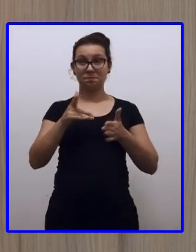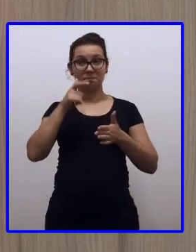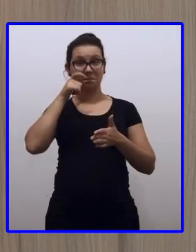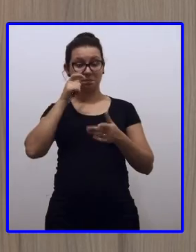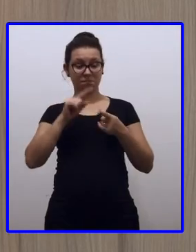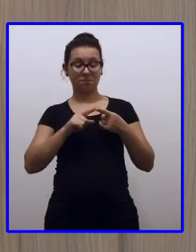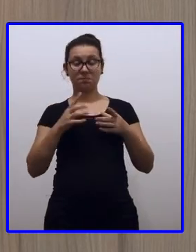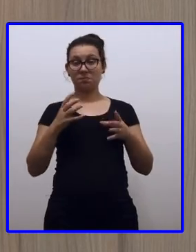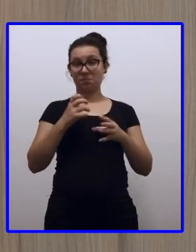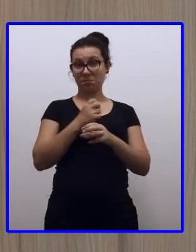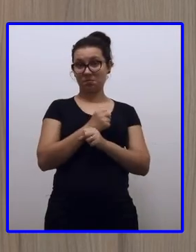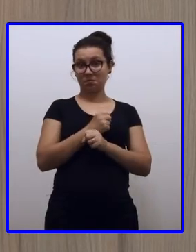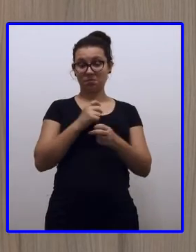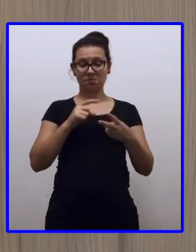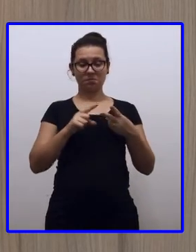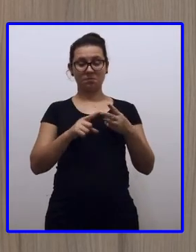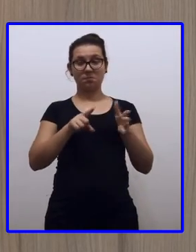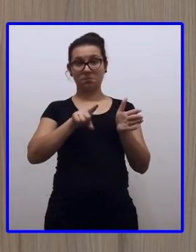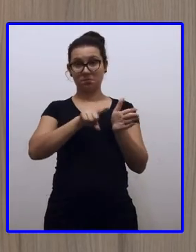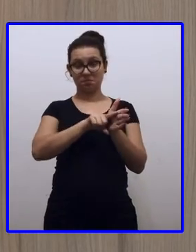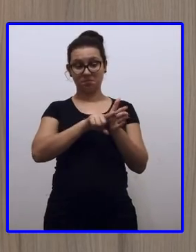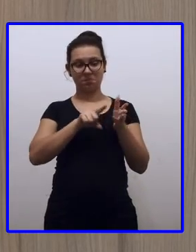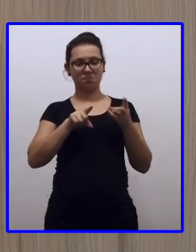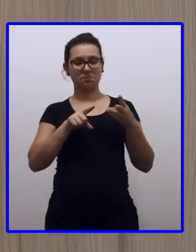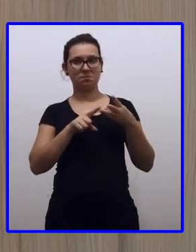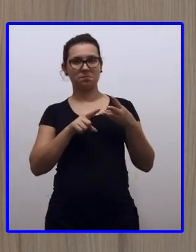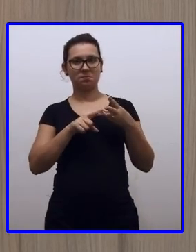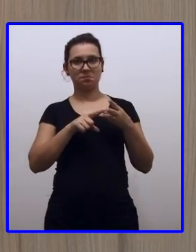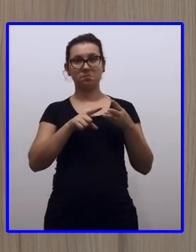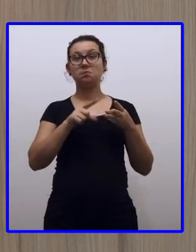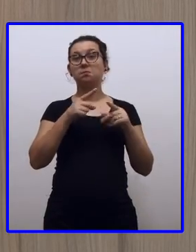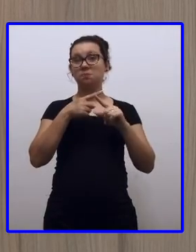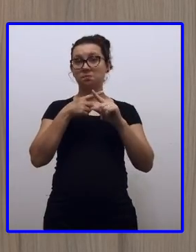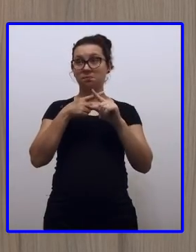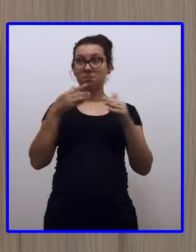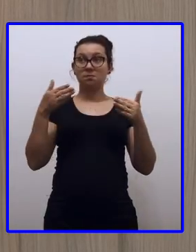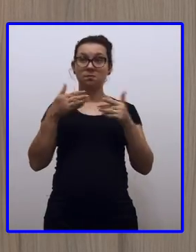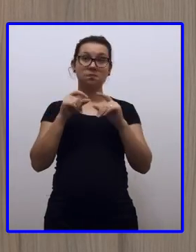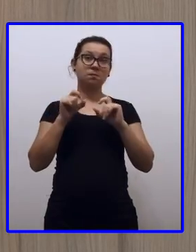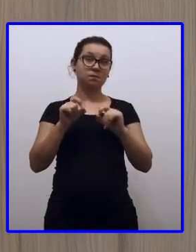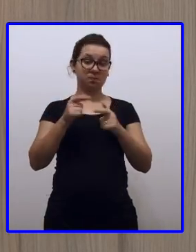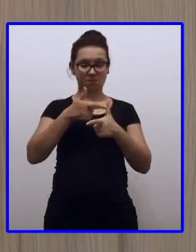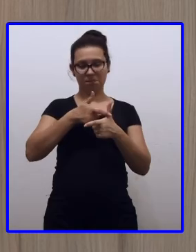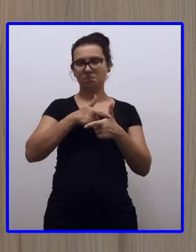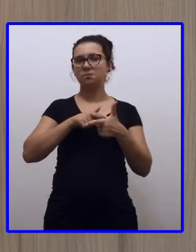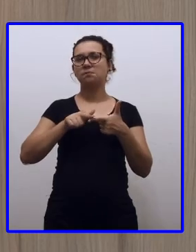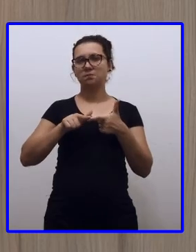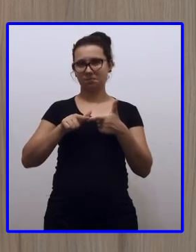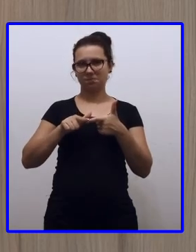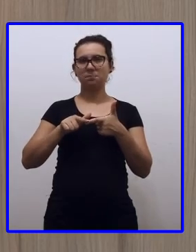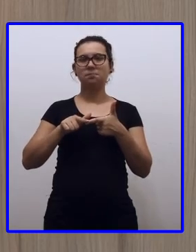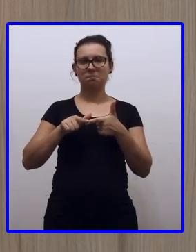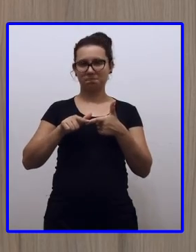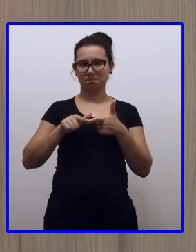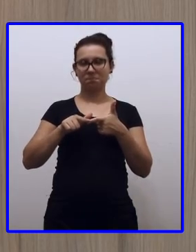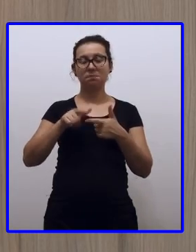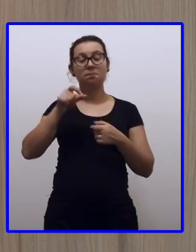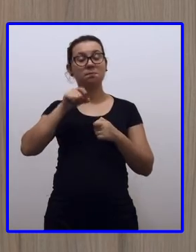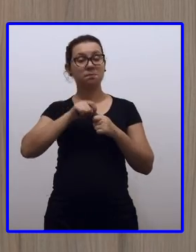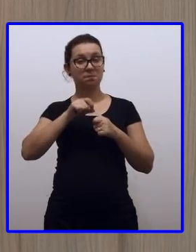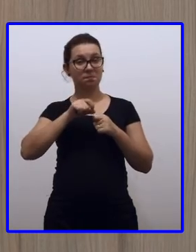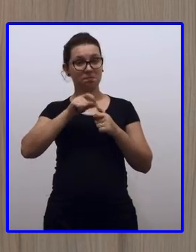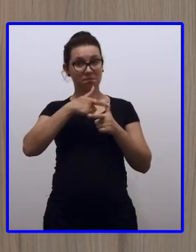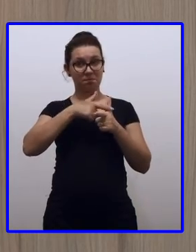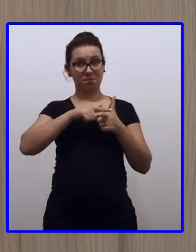adição, já vimos subtração, já vimos multiplicação. Está na hora da divisão. Para fazer essa